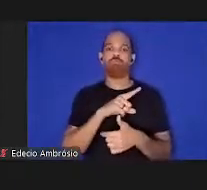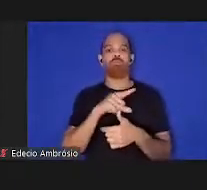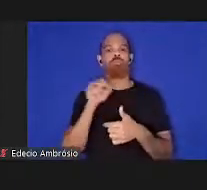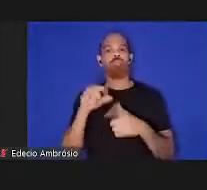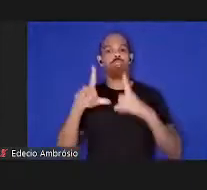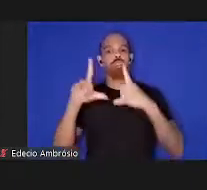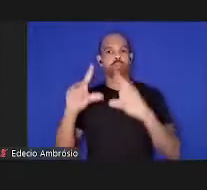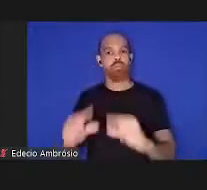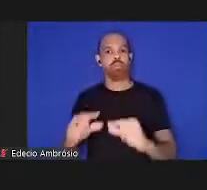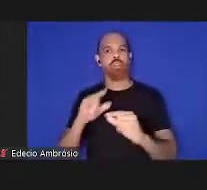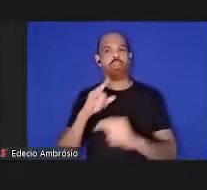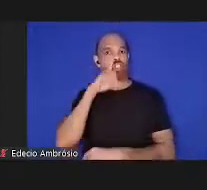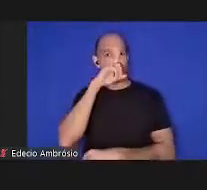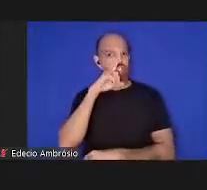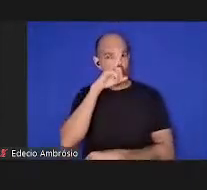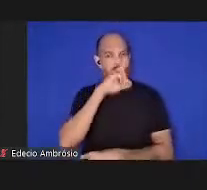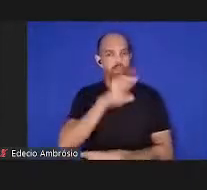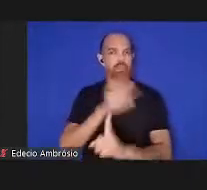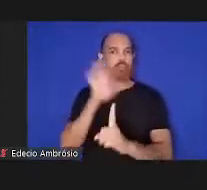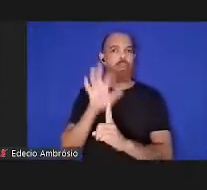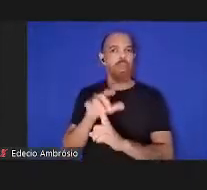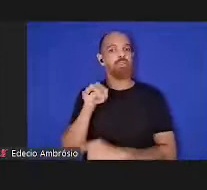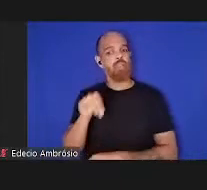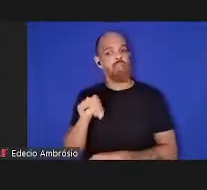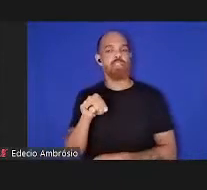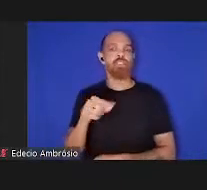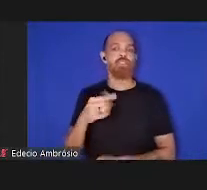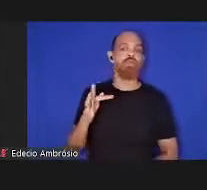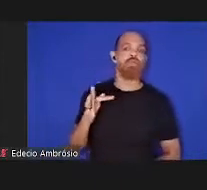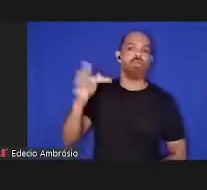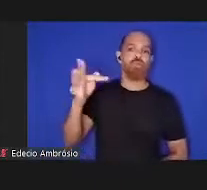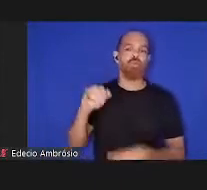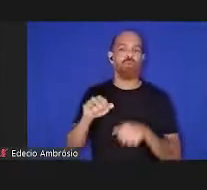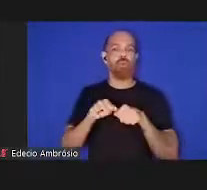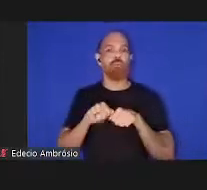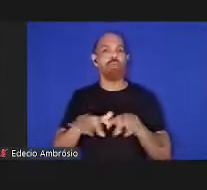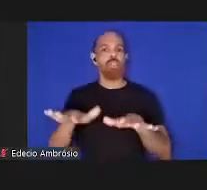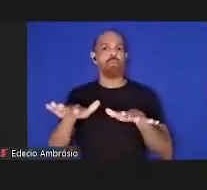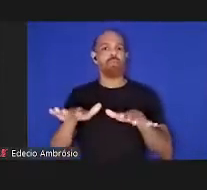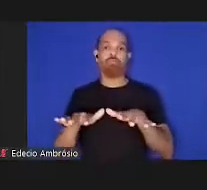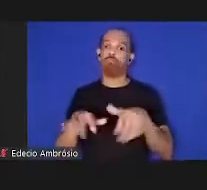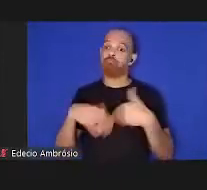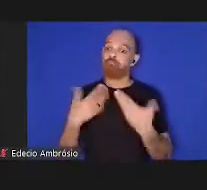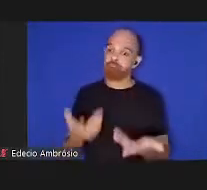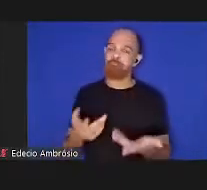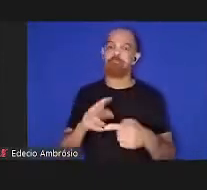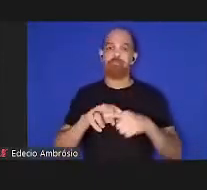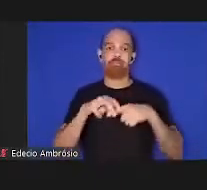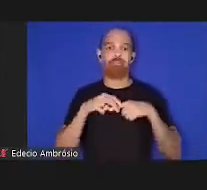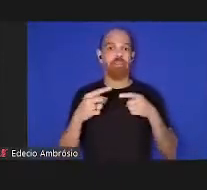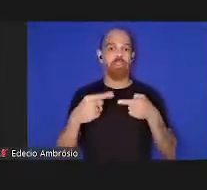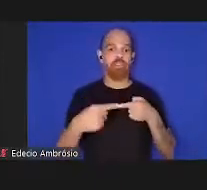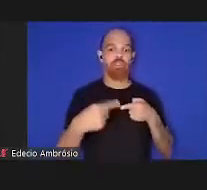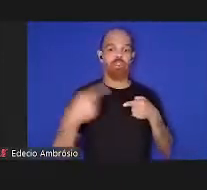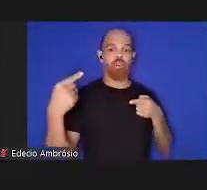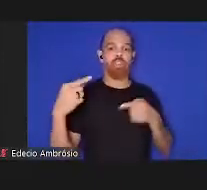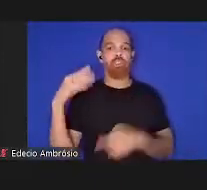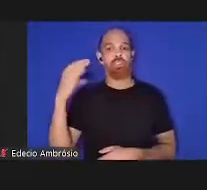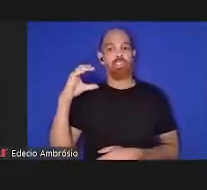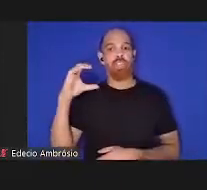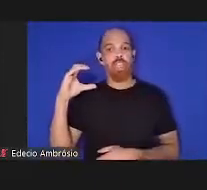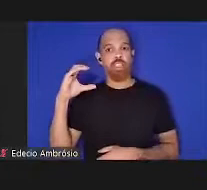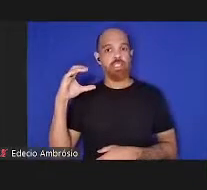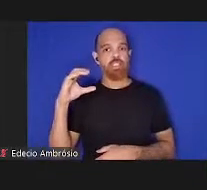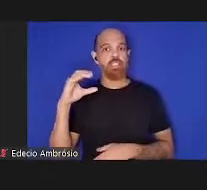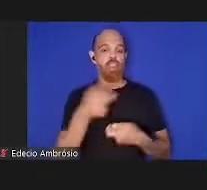riscos e impactos desta e de futuras pandemias em vez disso devido à desconexão entre ciência economia e